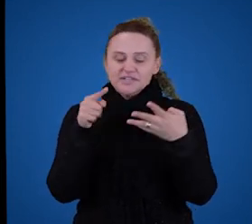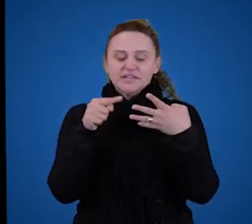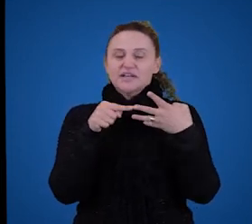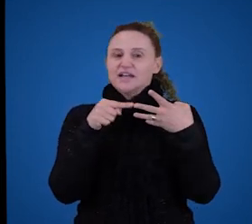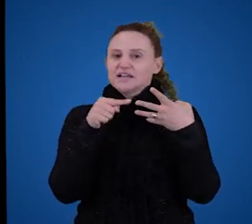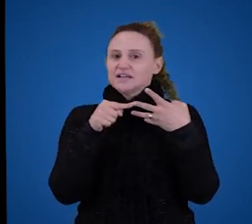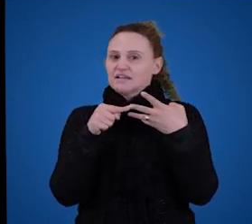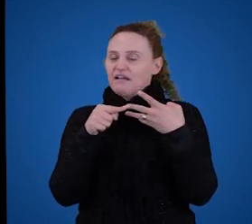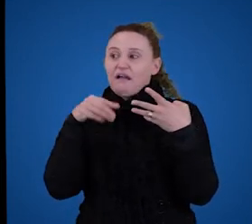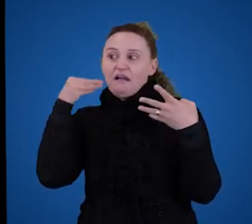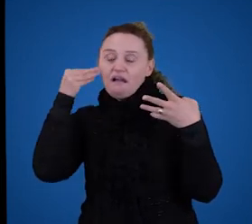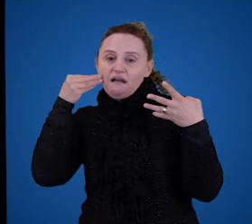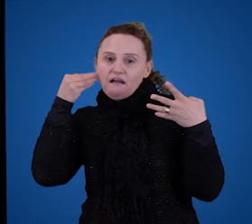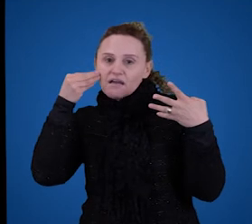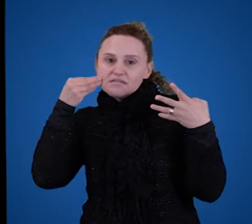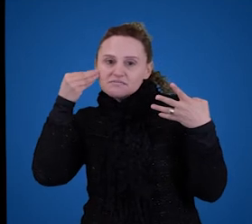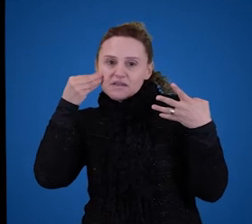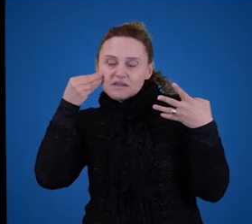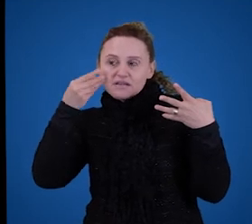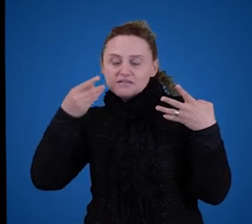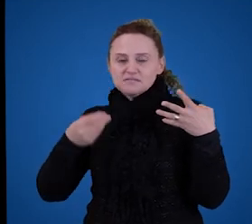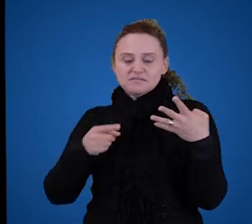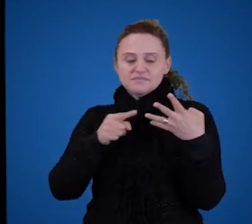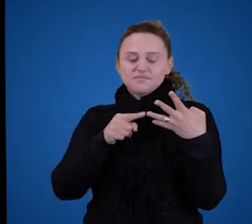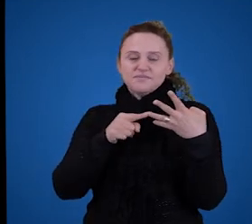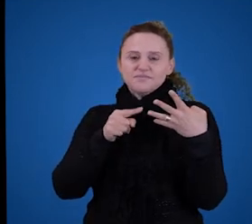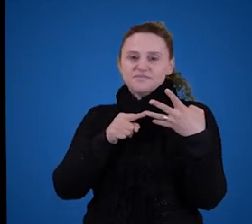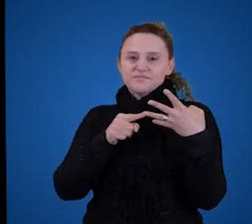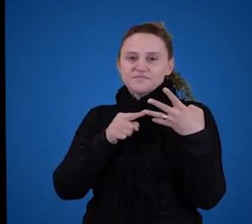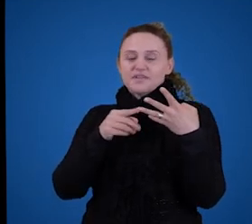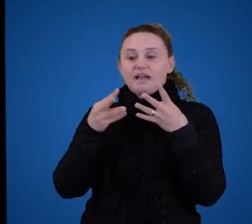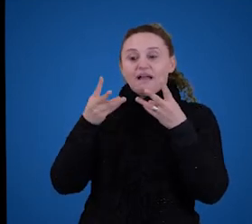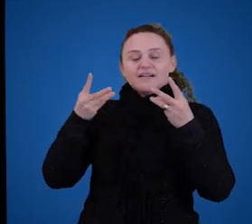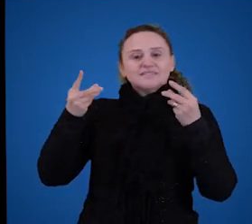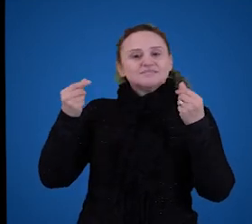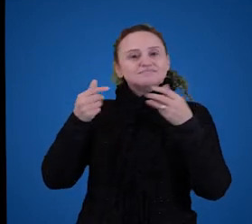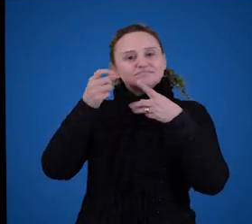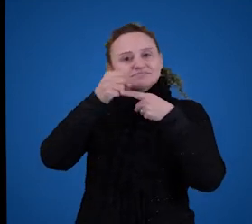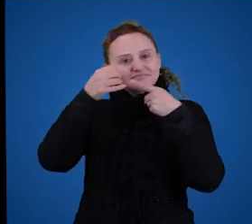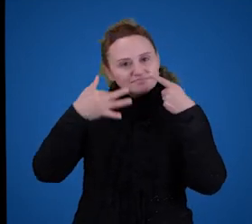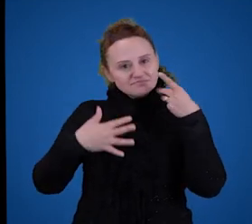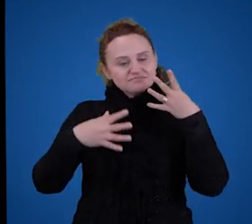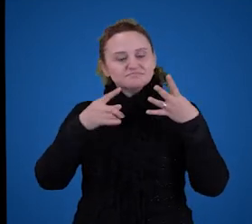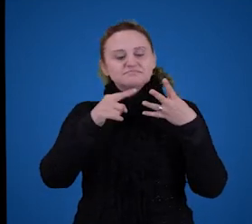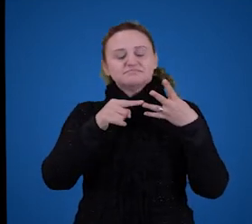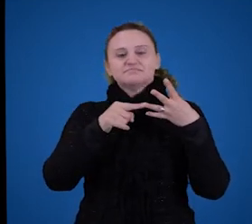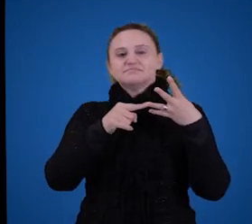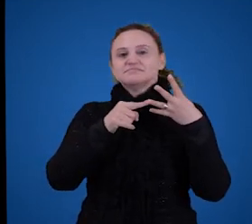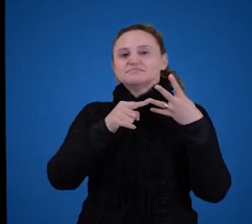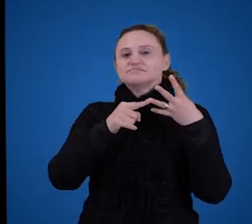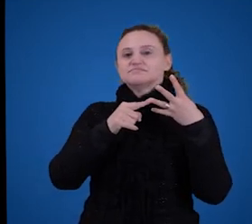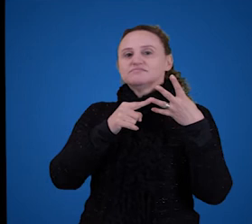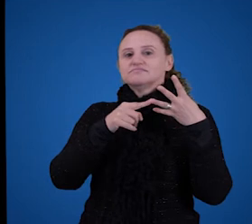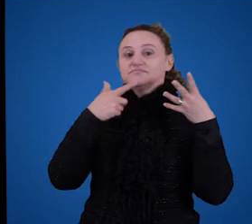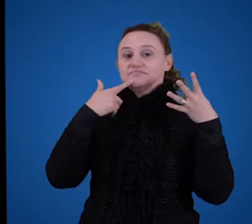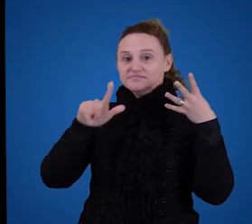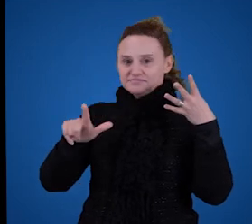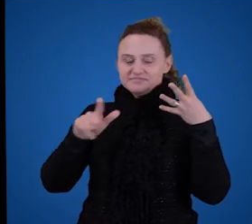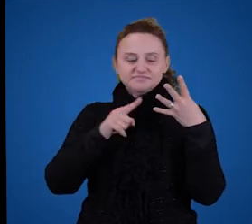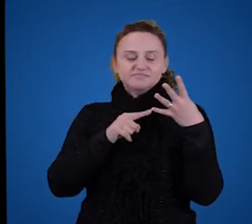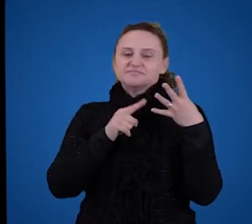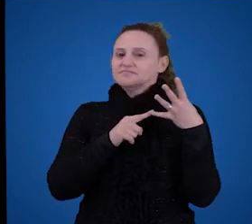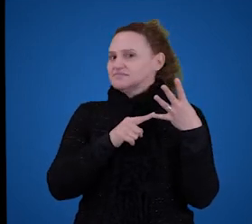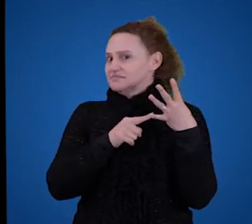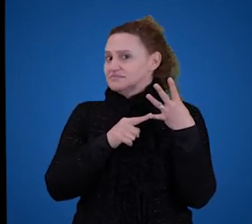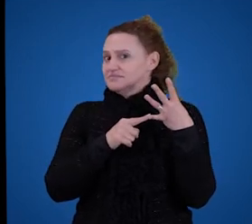para a nossa experiência anterior, a terceira para a nossa habilidade e o nosso domínio de uma língua, né? E a quarta e